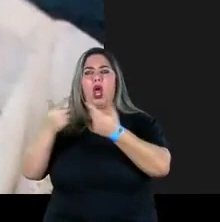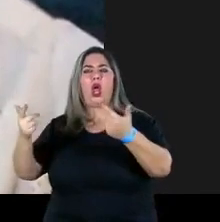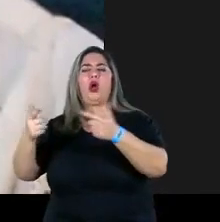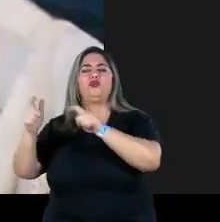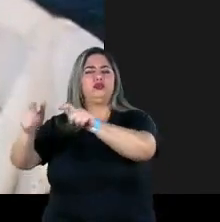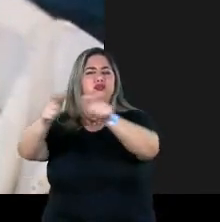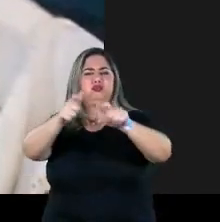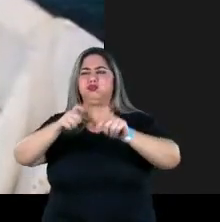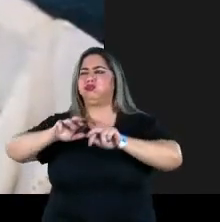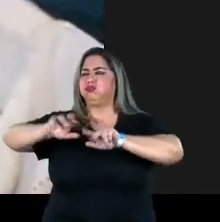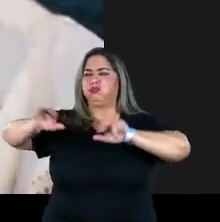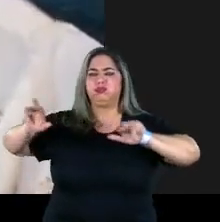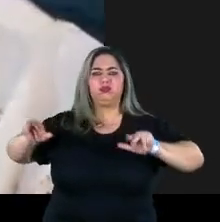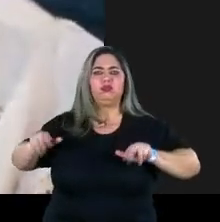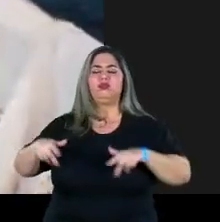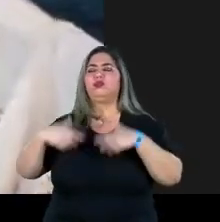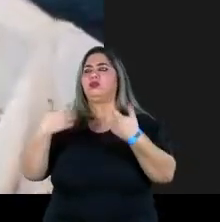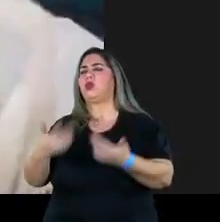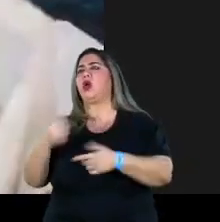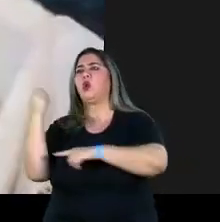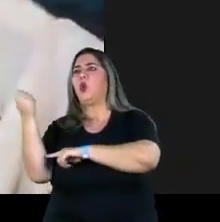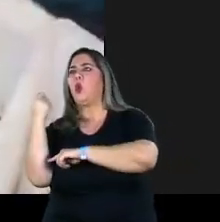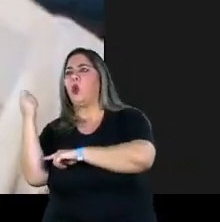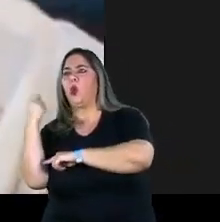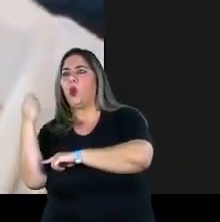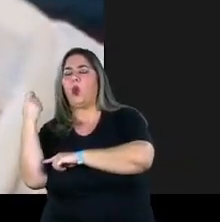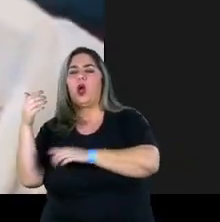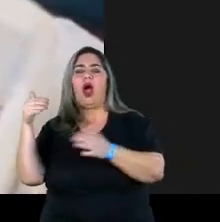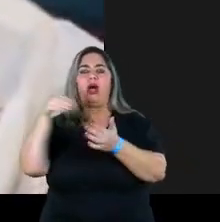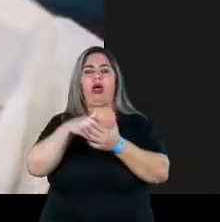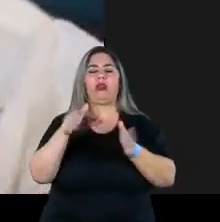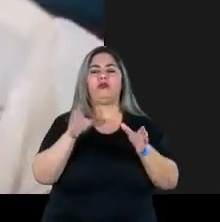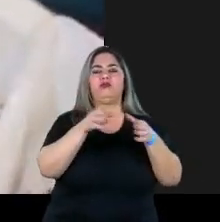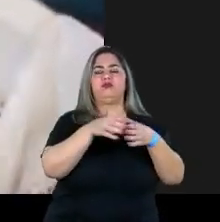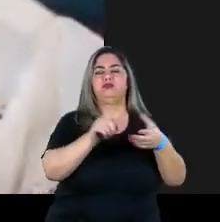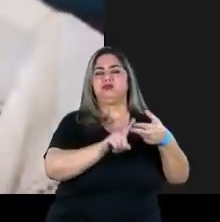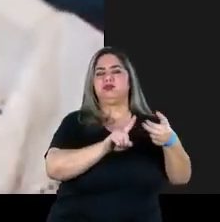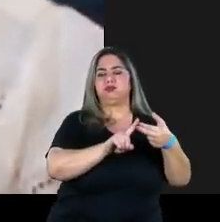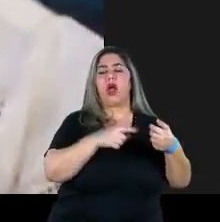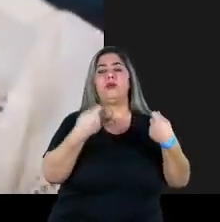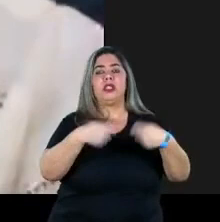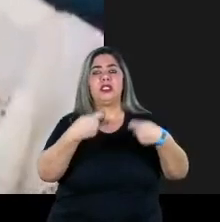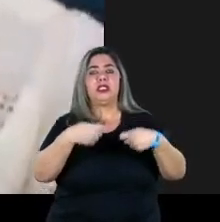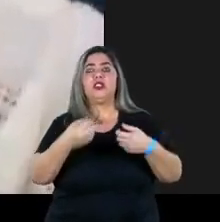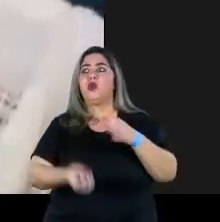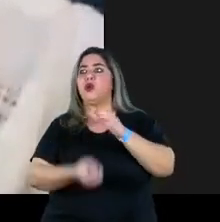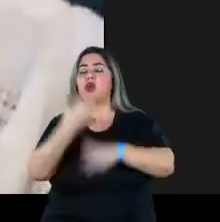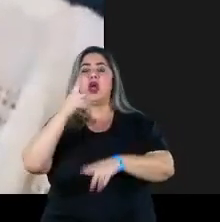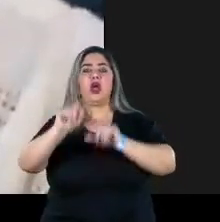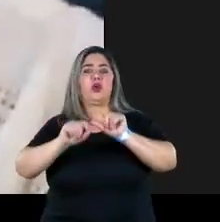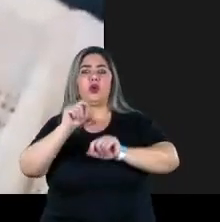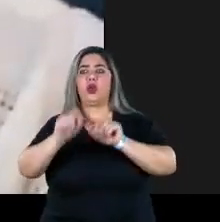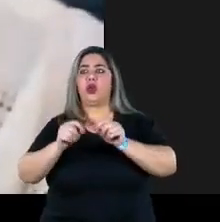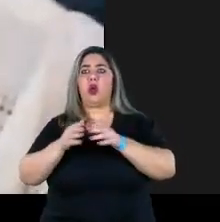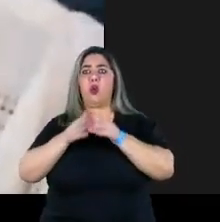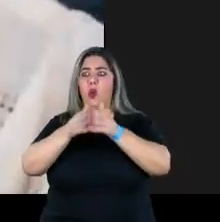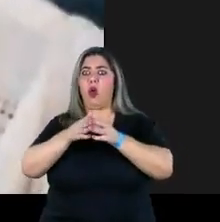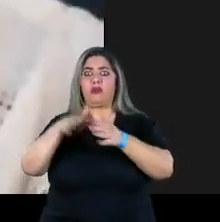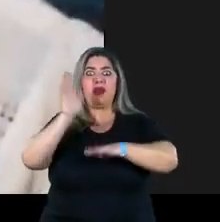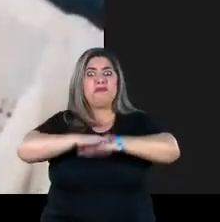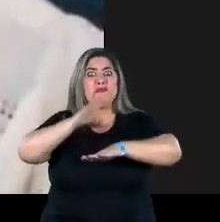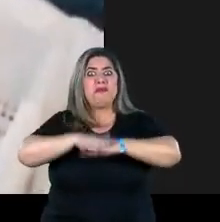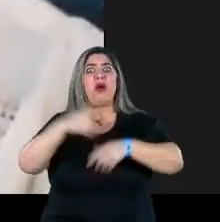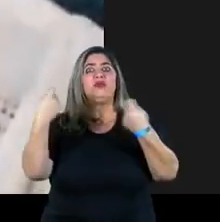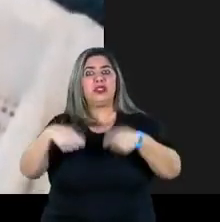diversos lugares. Então, gente, do extremo sul do Rio Grande do Sul até tribos indígenas do Acre, a gente teve que construir literalmente os barcos na mão